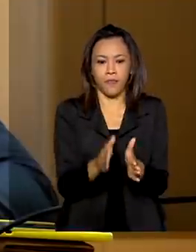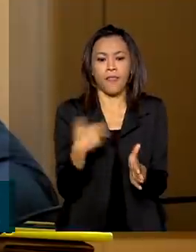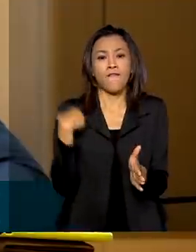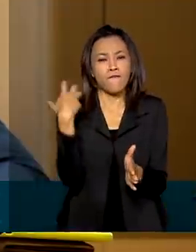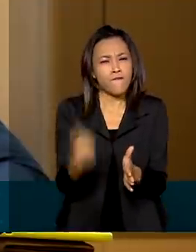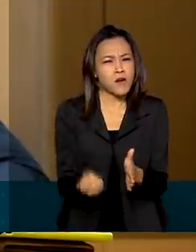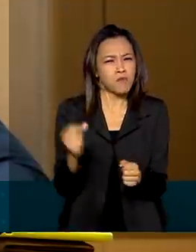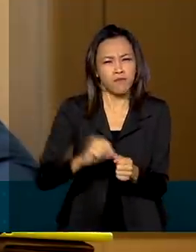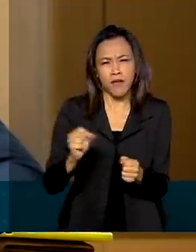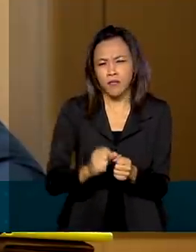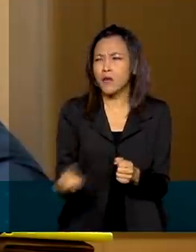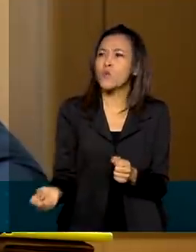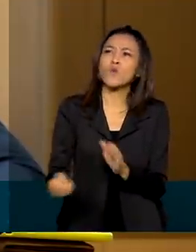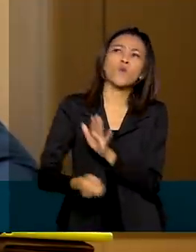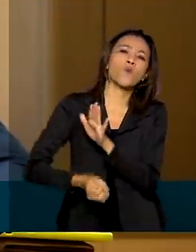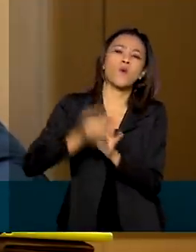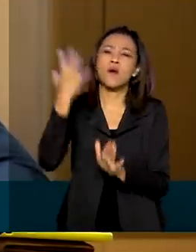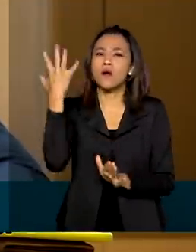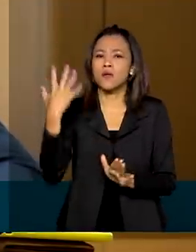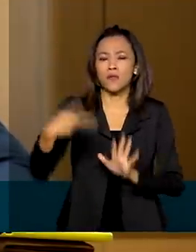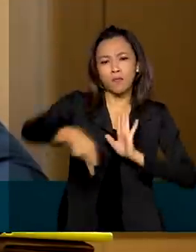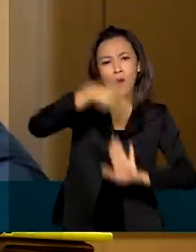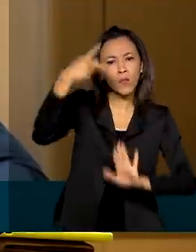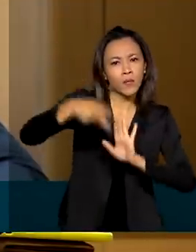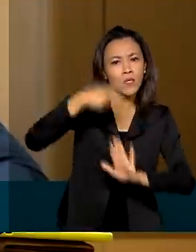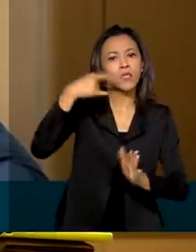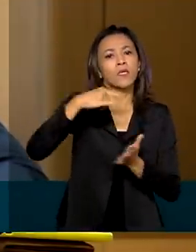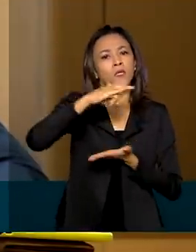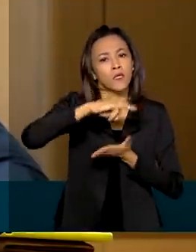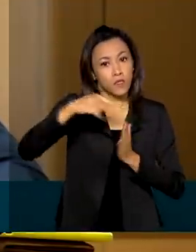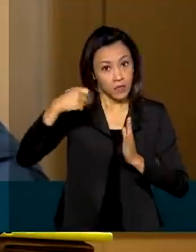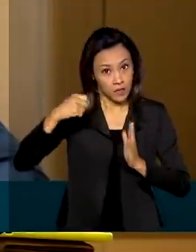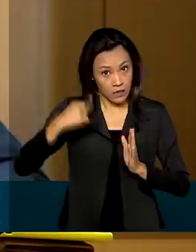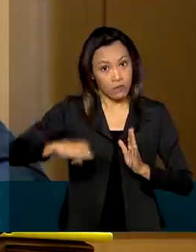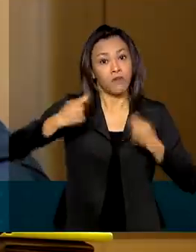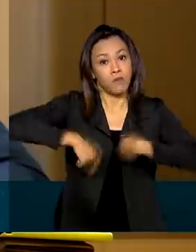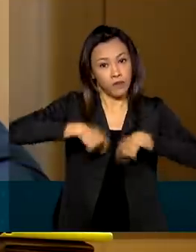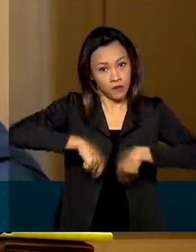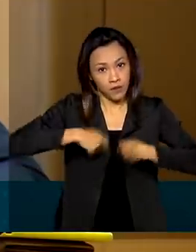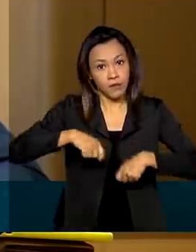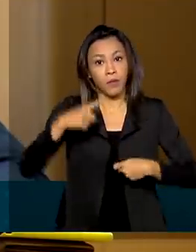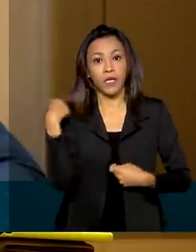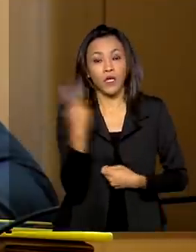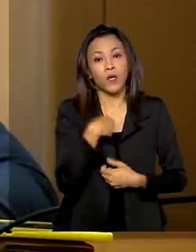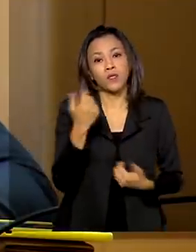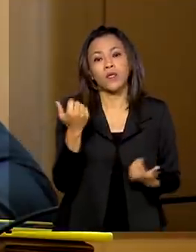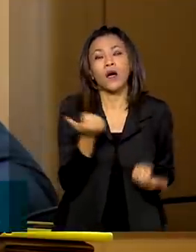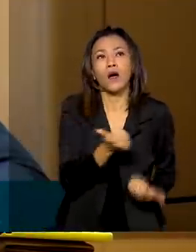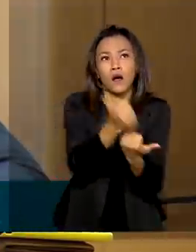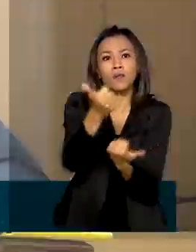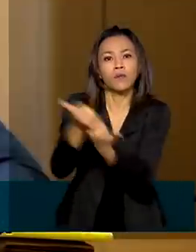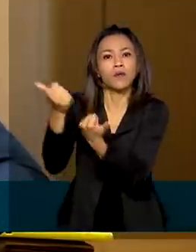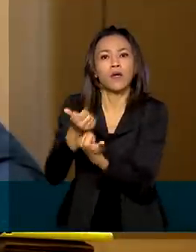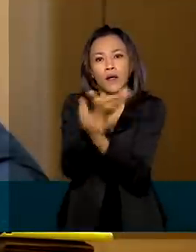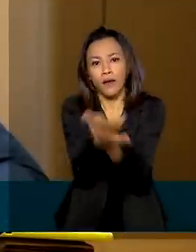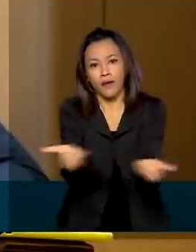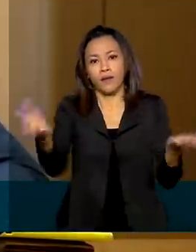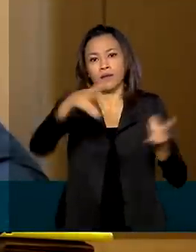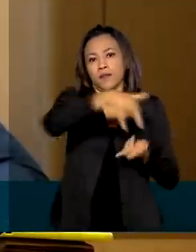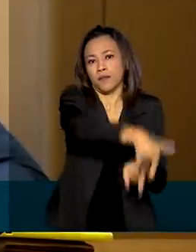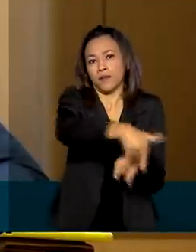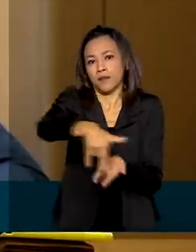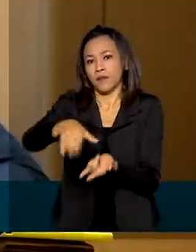portarias forem suficientes para que a gente possa custear esses leitos de UTI Covid-19. As